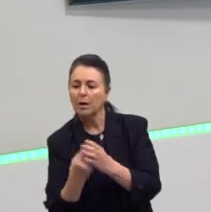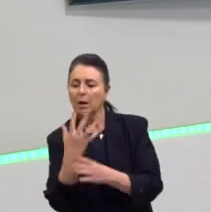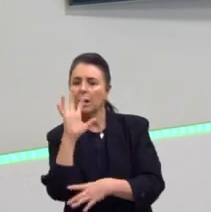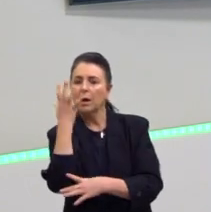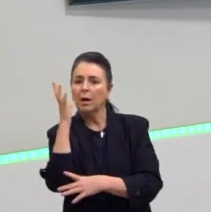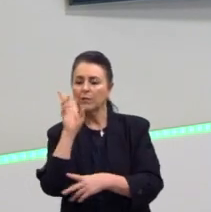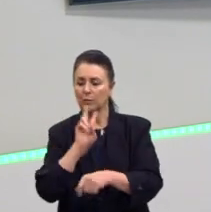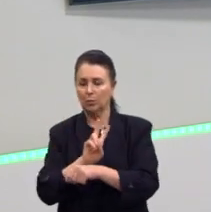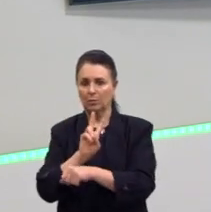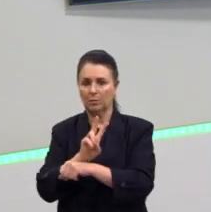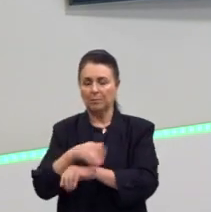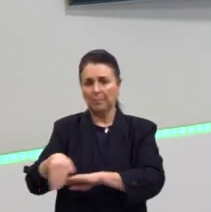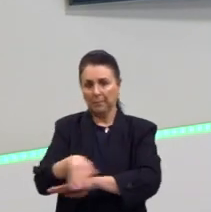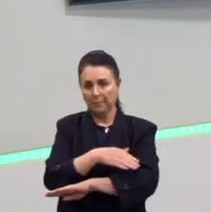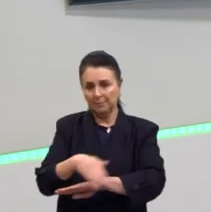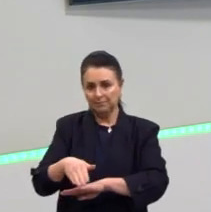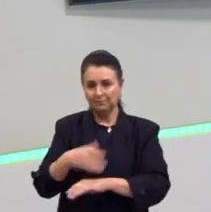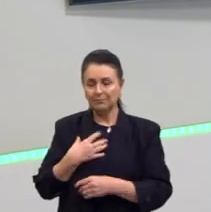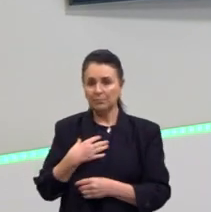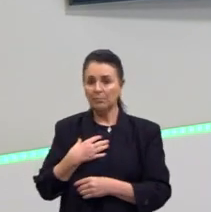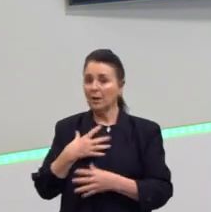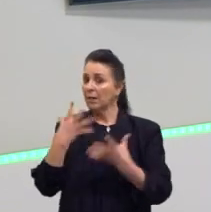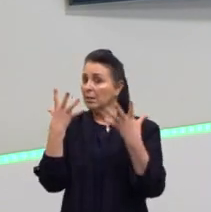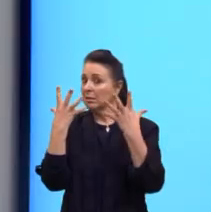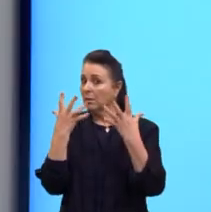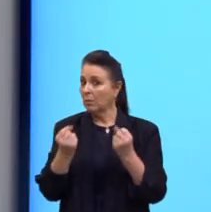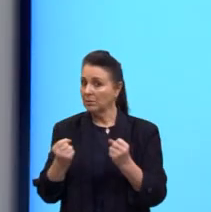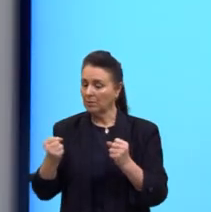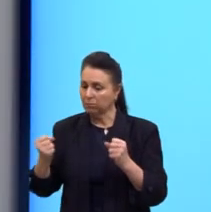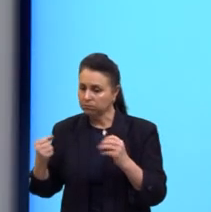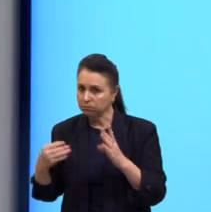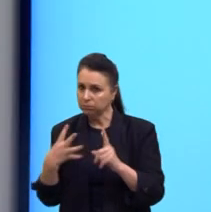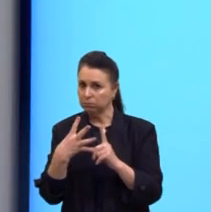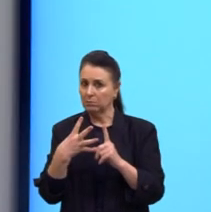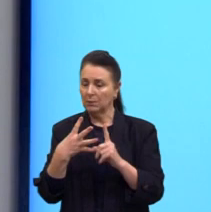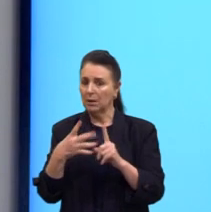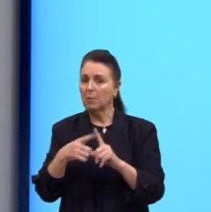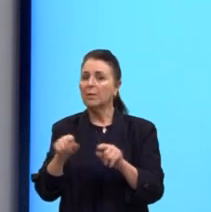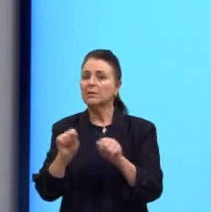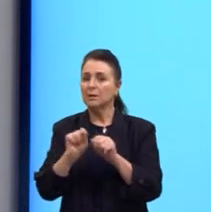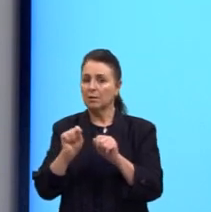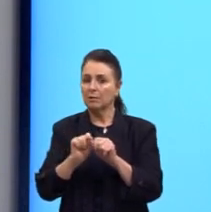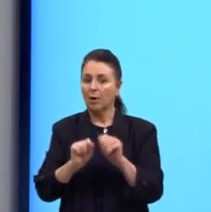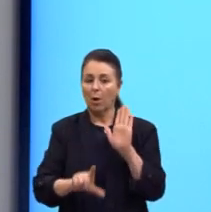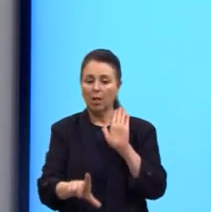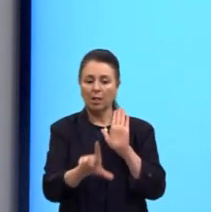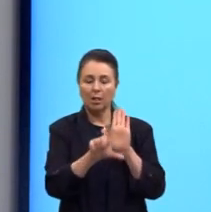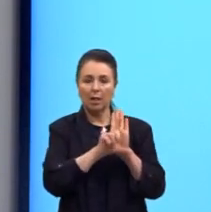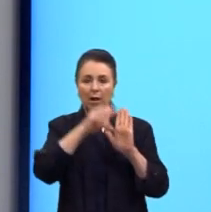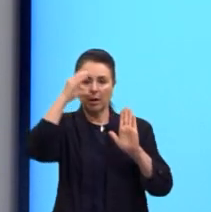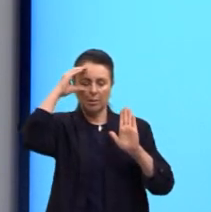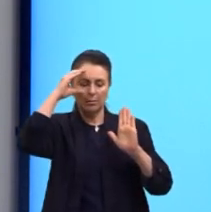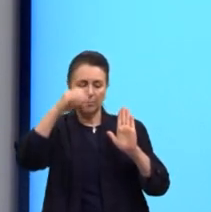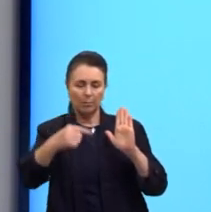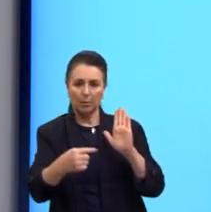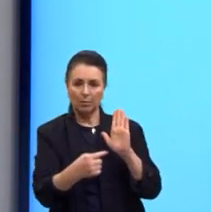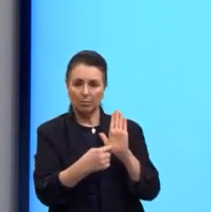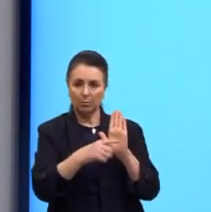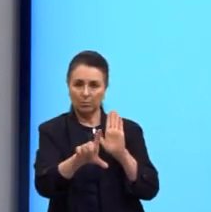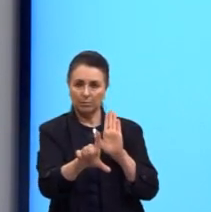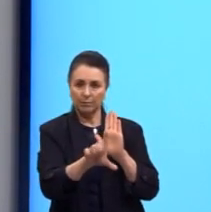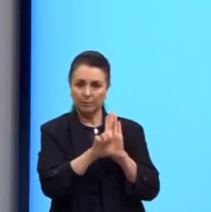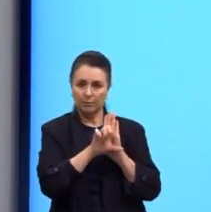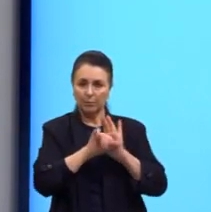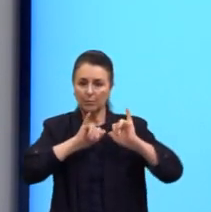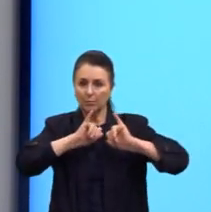cuidar delas. Impedir, impetrar ações, mas também agir em conformidade com a lei. Denunciar, mas